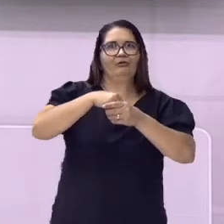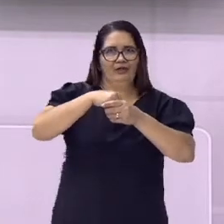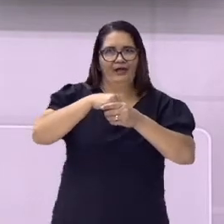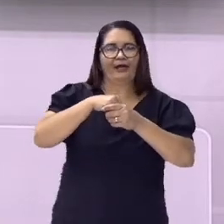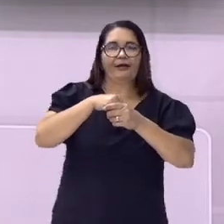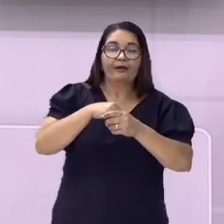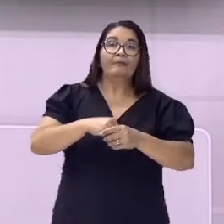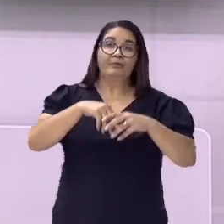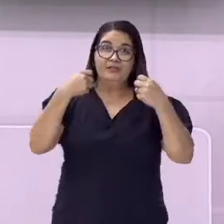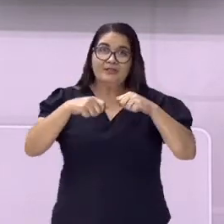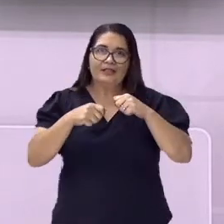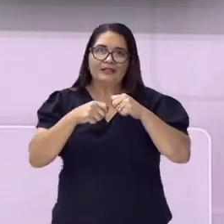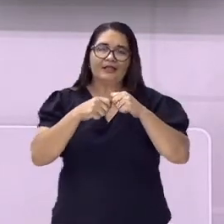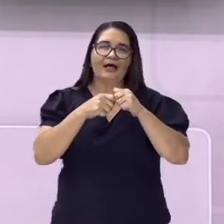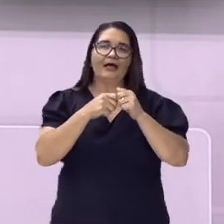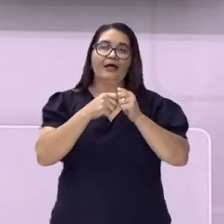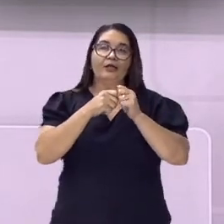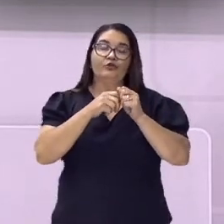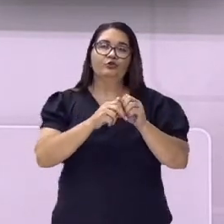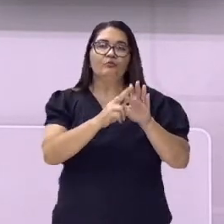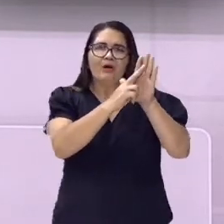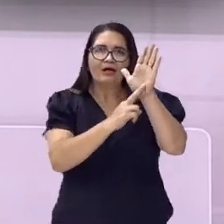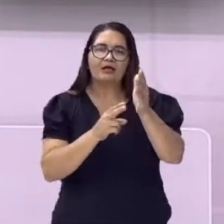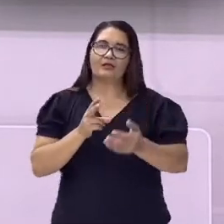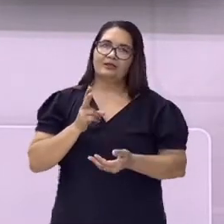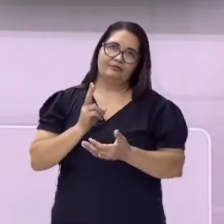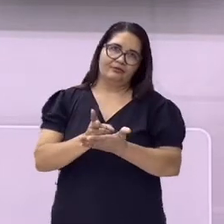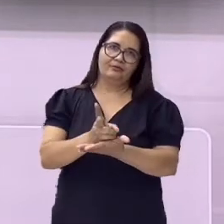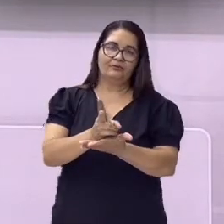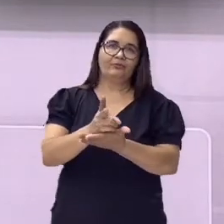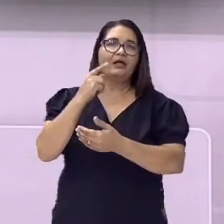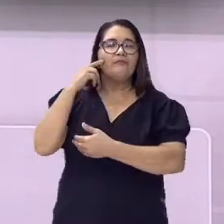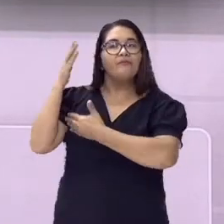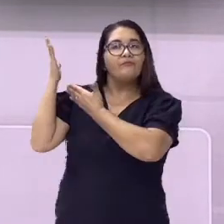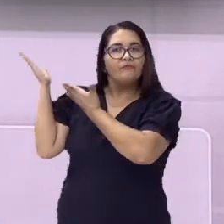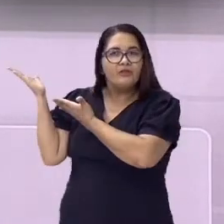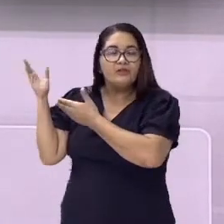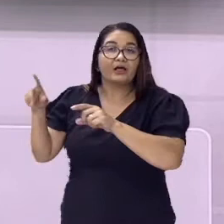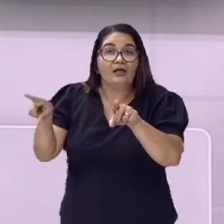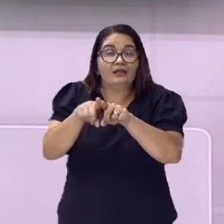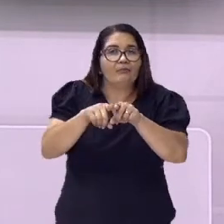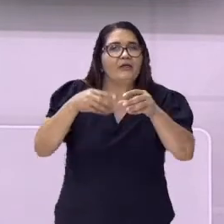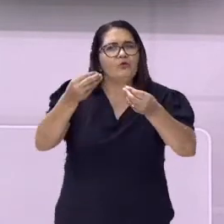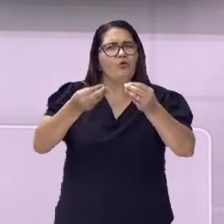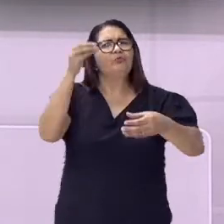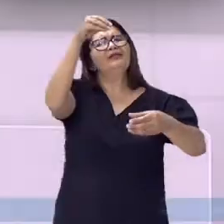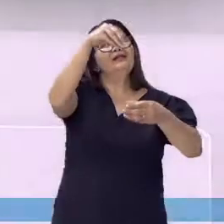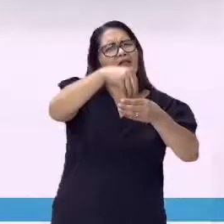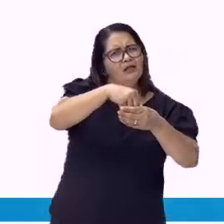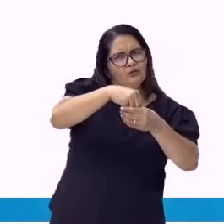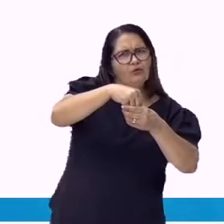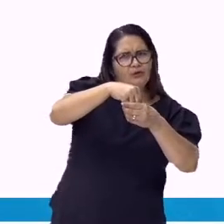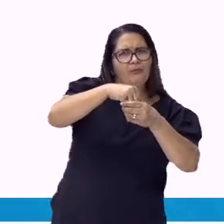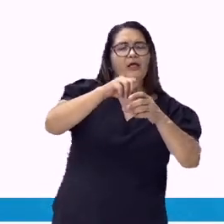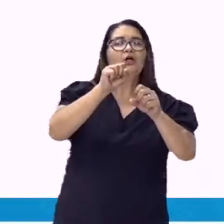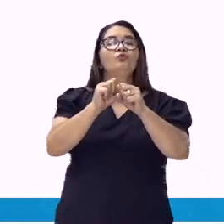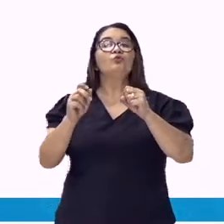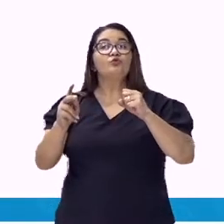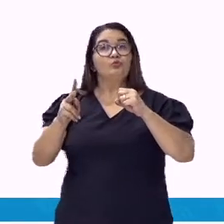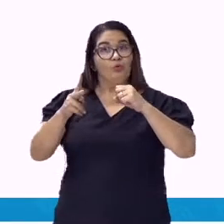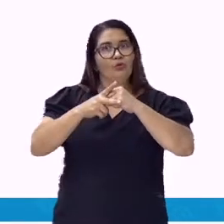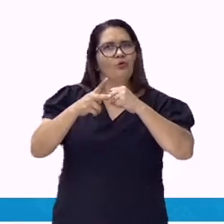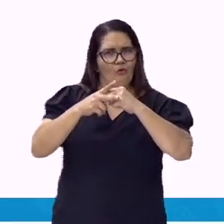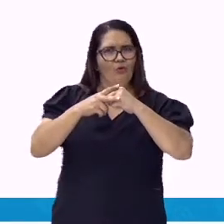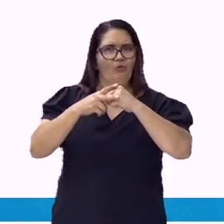destruídos é uma oração subordinada. Dentre os pronomes relativos, o pronome que é, sem